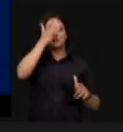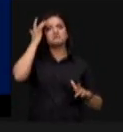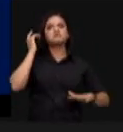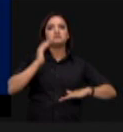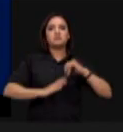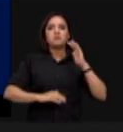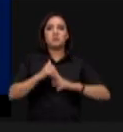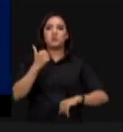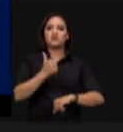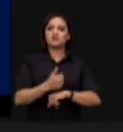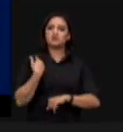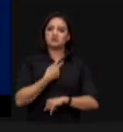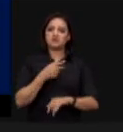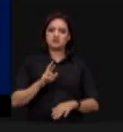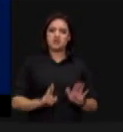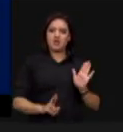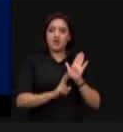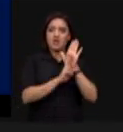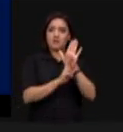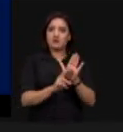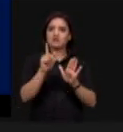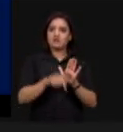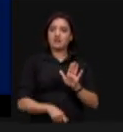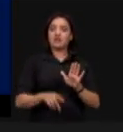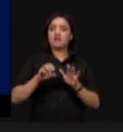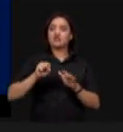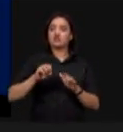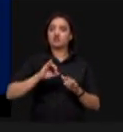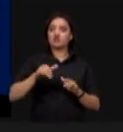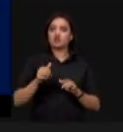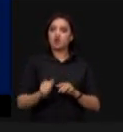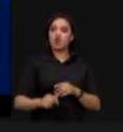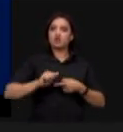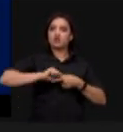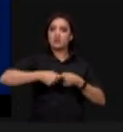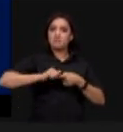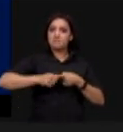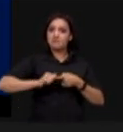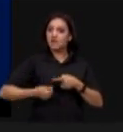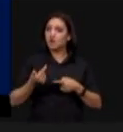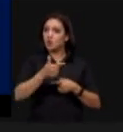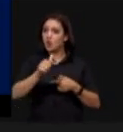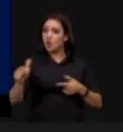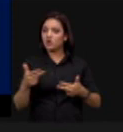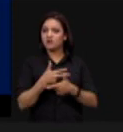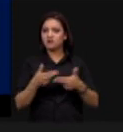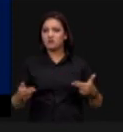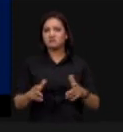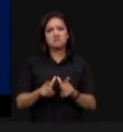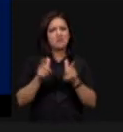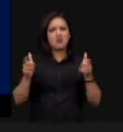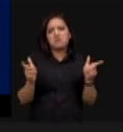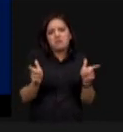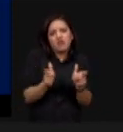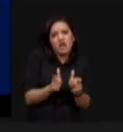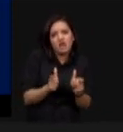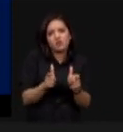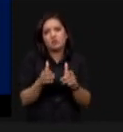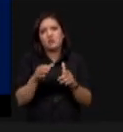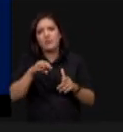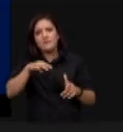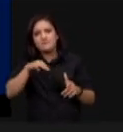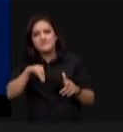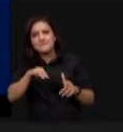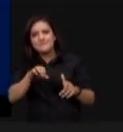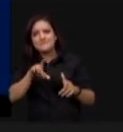representamos são produtores de soja, milho e outros grãos. A maioria são pequenos e médios produtores, 90